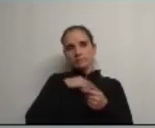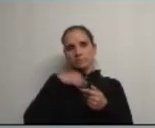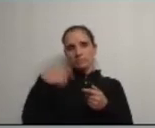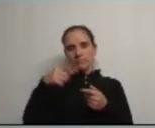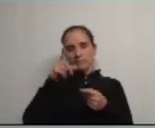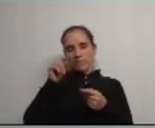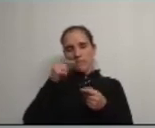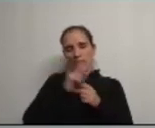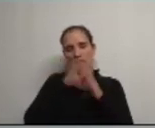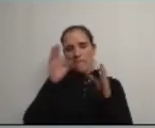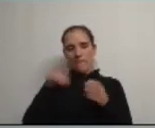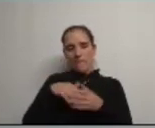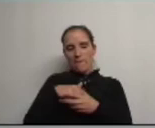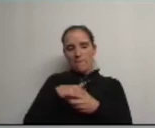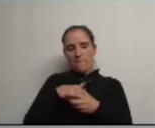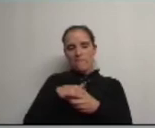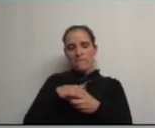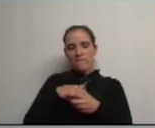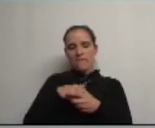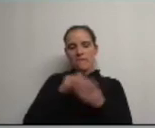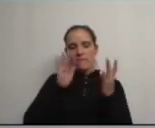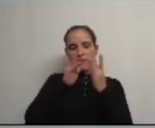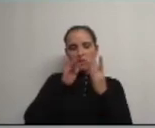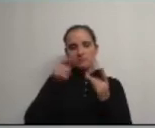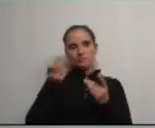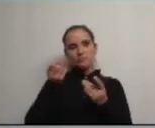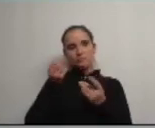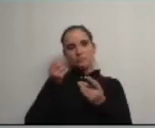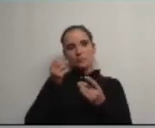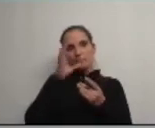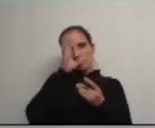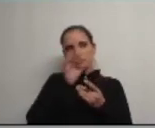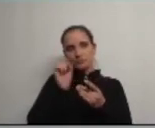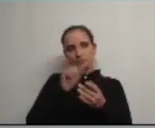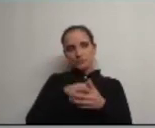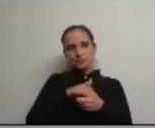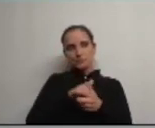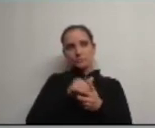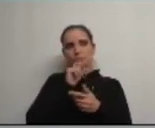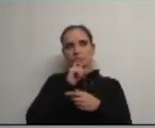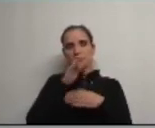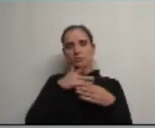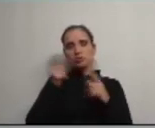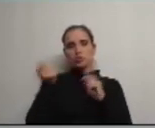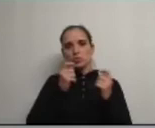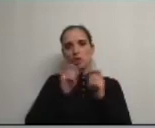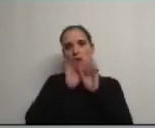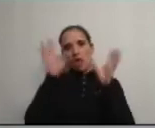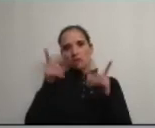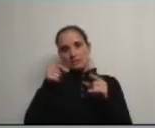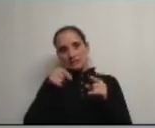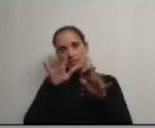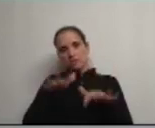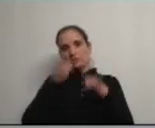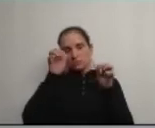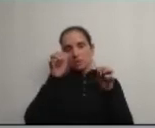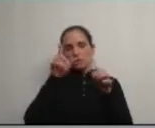esclarecido de qual é a vontade ou não do Ministério e podermos fazer uma discussão claramente para que esta